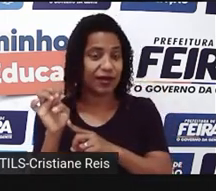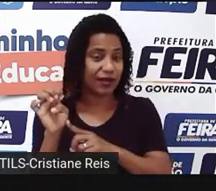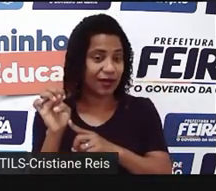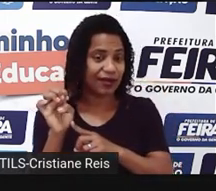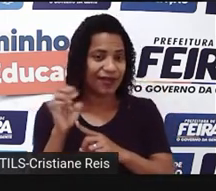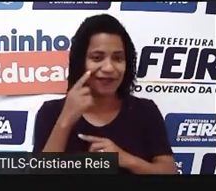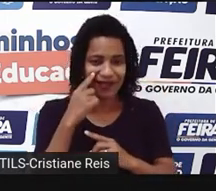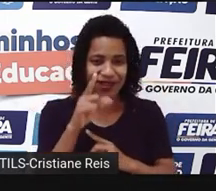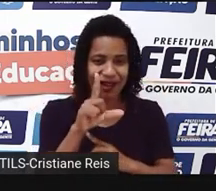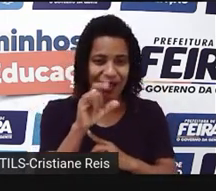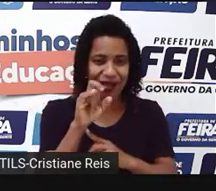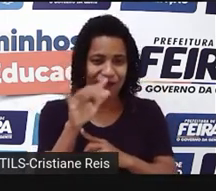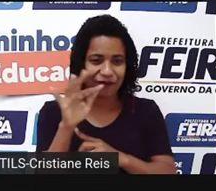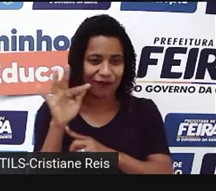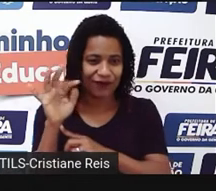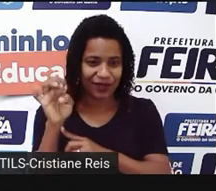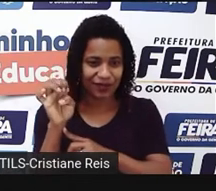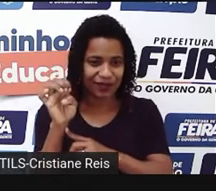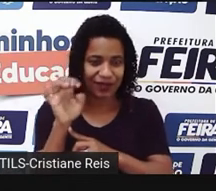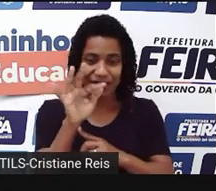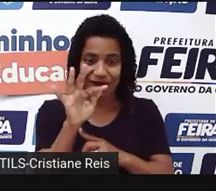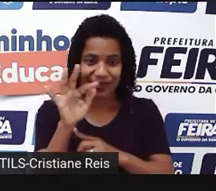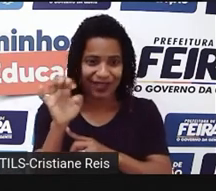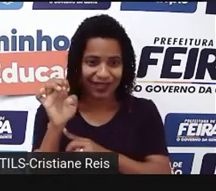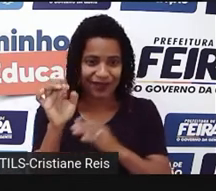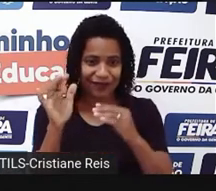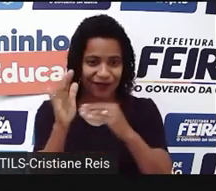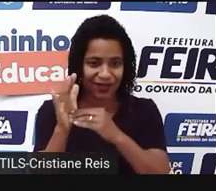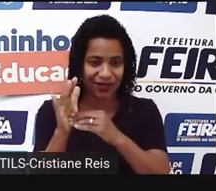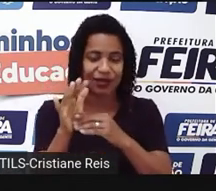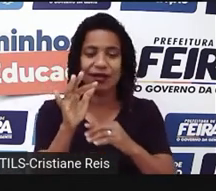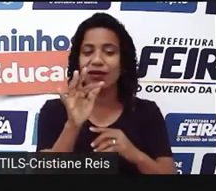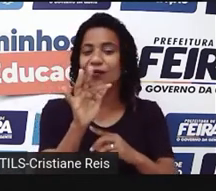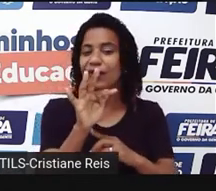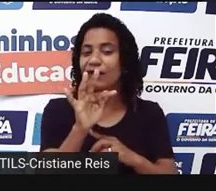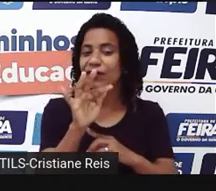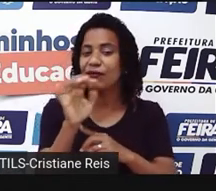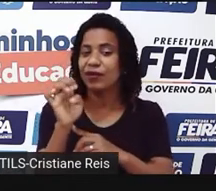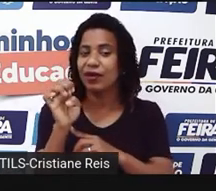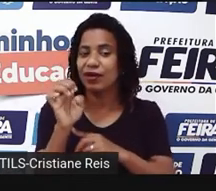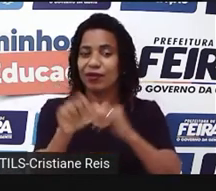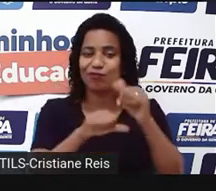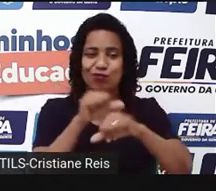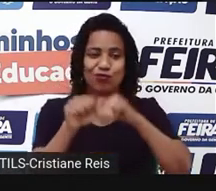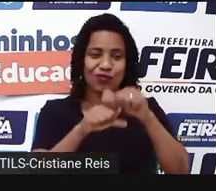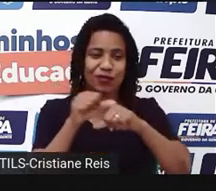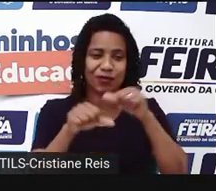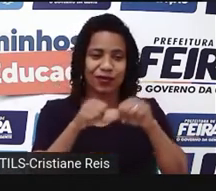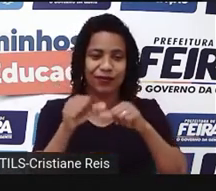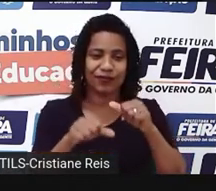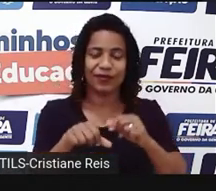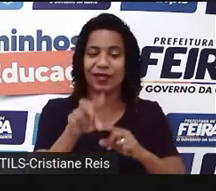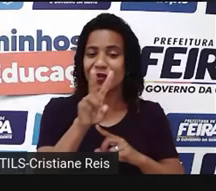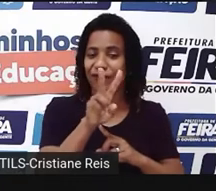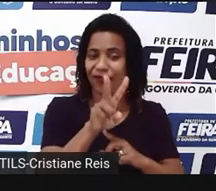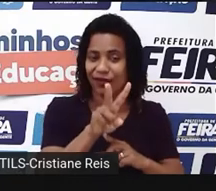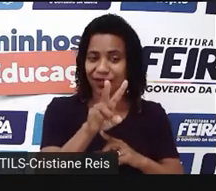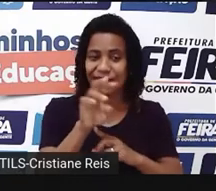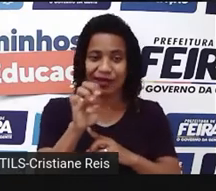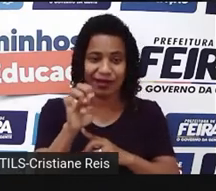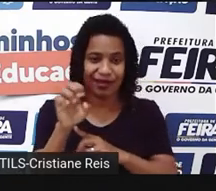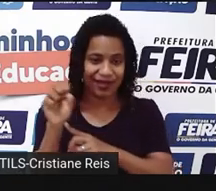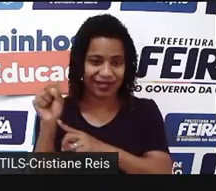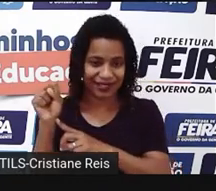termina com fe. O que é que acontece com f e com fe? Você muda para vs. Ok?